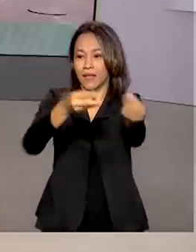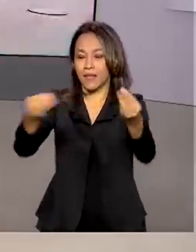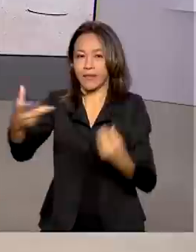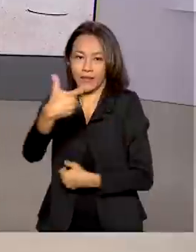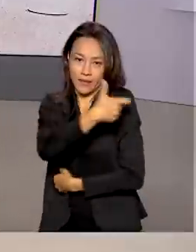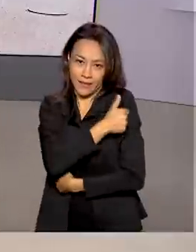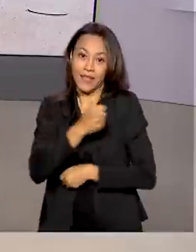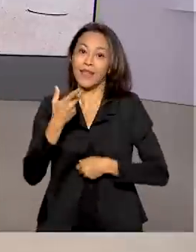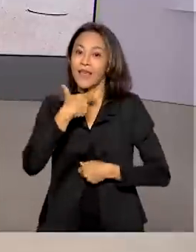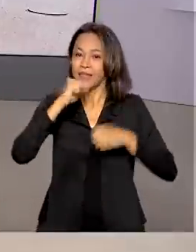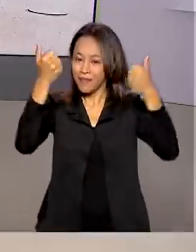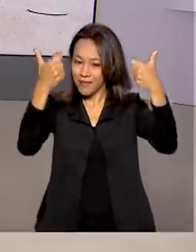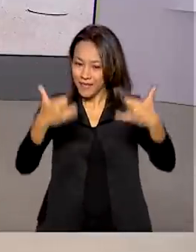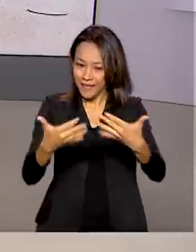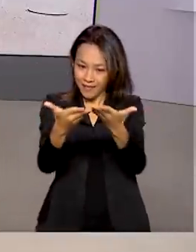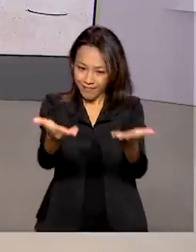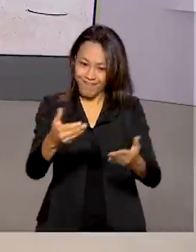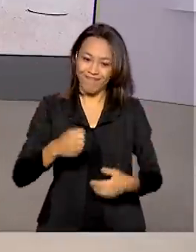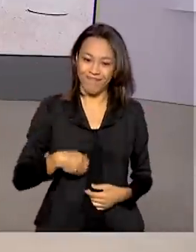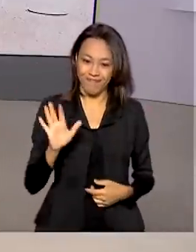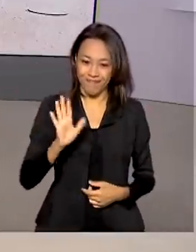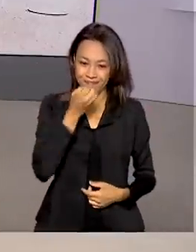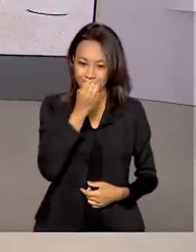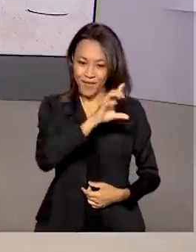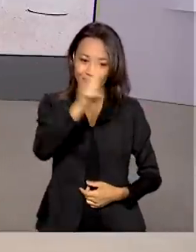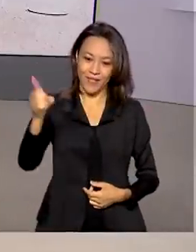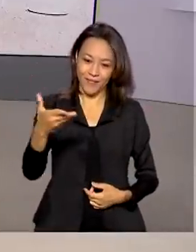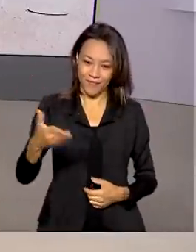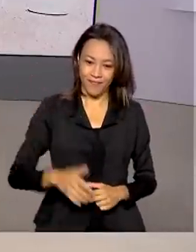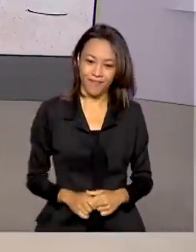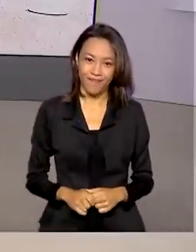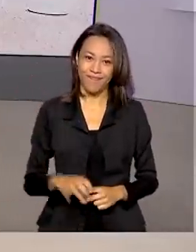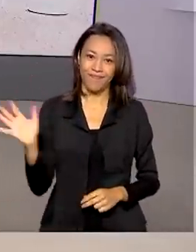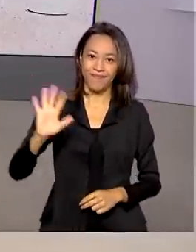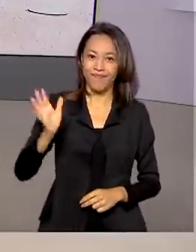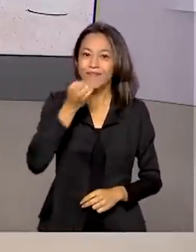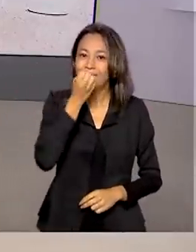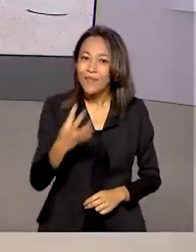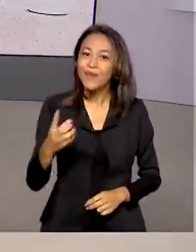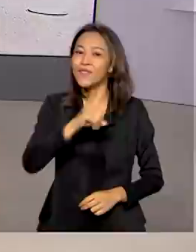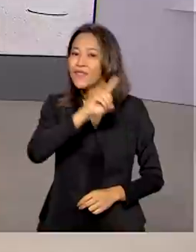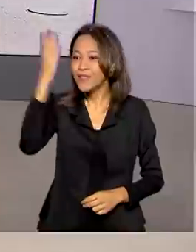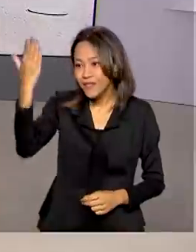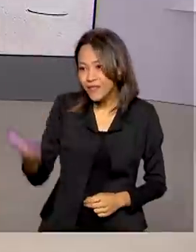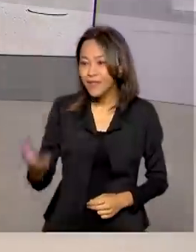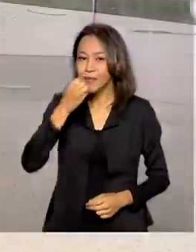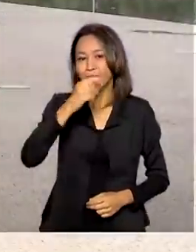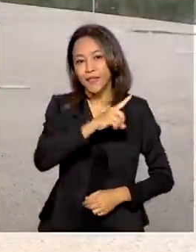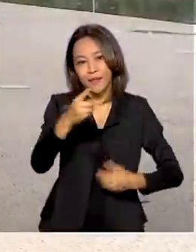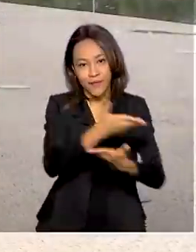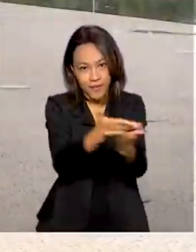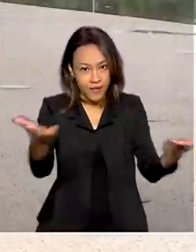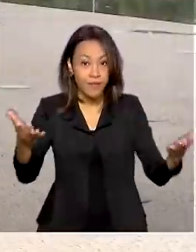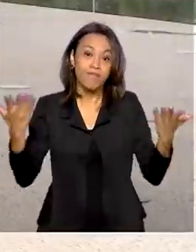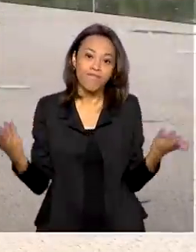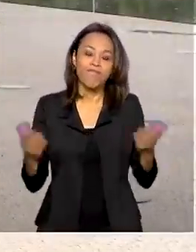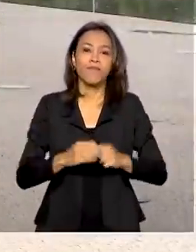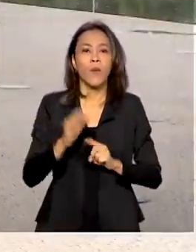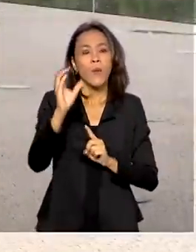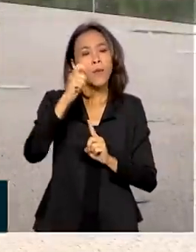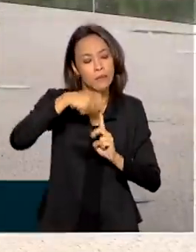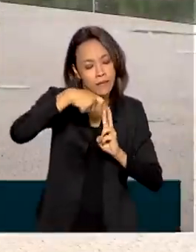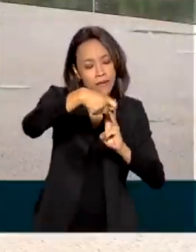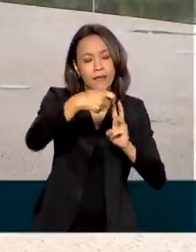repórter Glauco de Queiroz. Glauco, bom dia para você. Olá, Renata. Bom dia para você e bom dia a todos. Olha, o calendário de